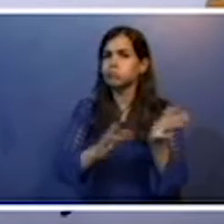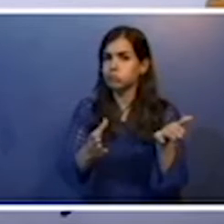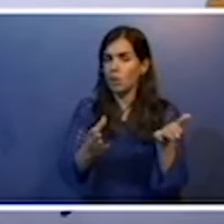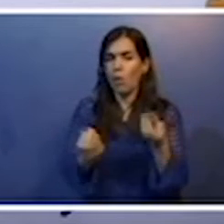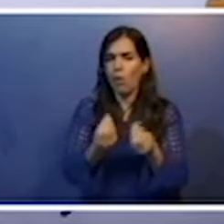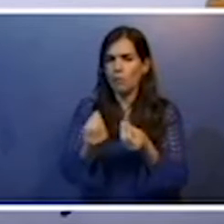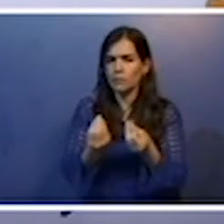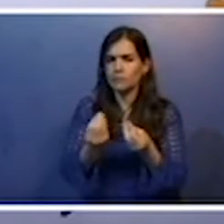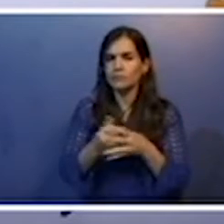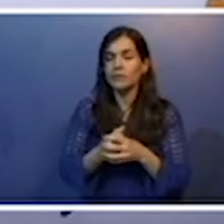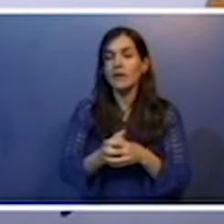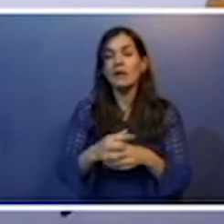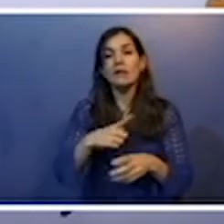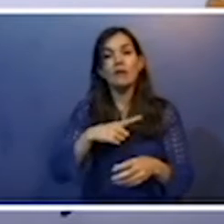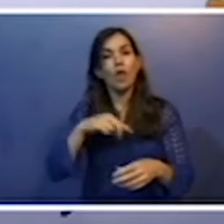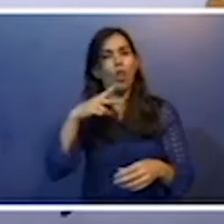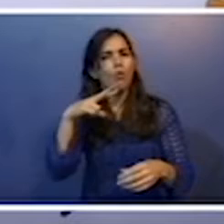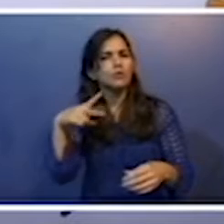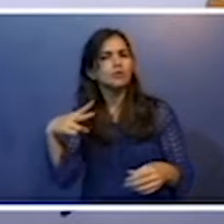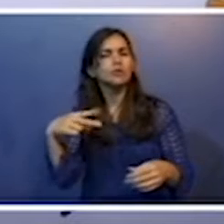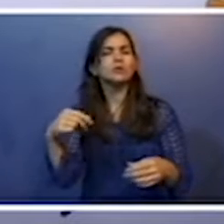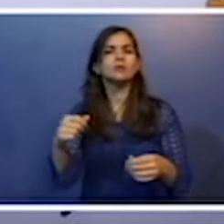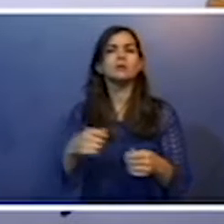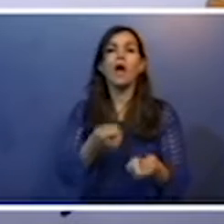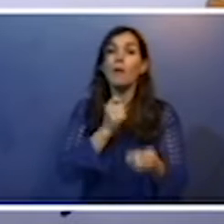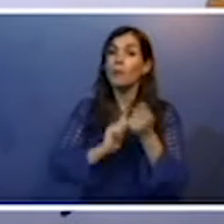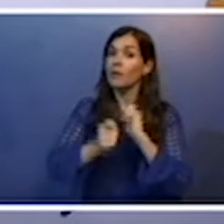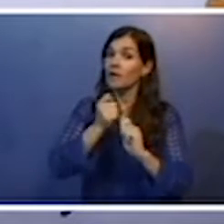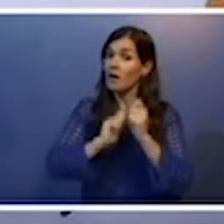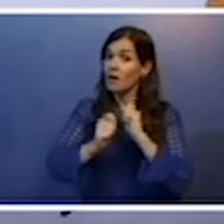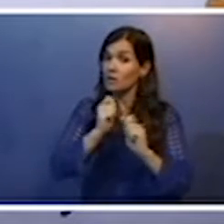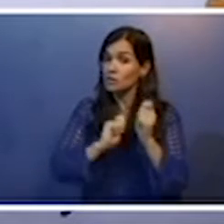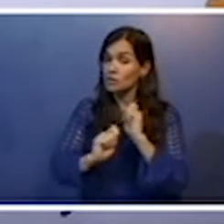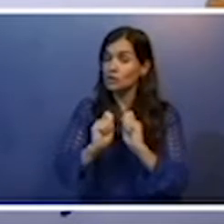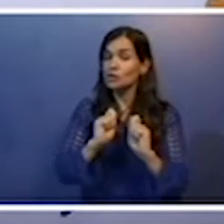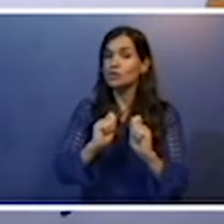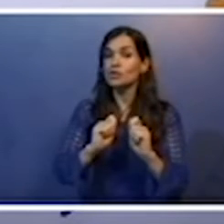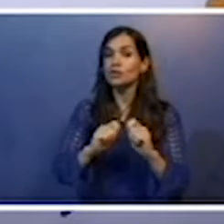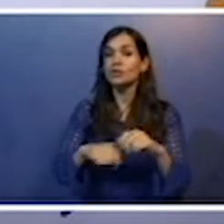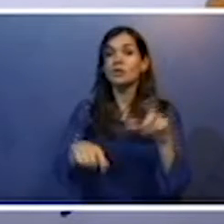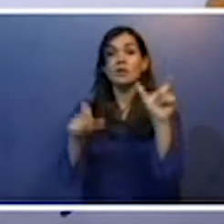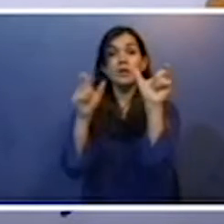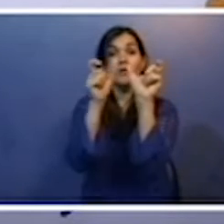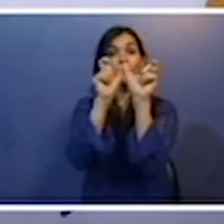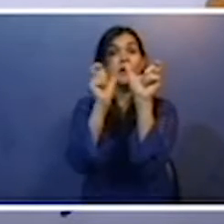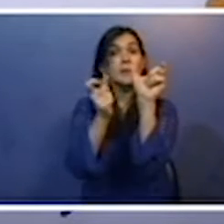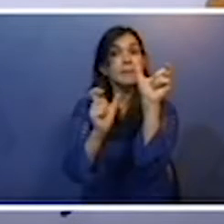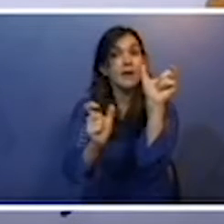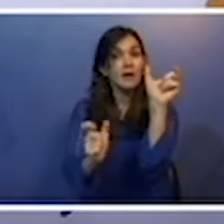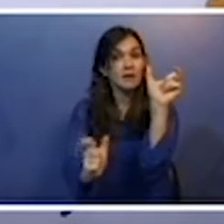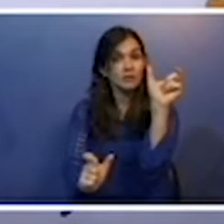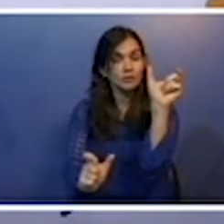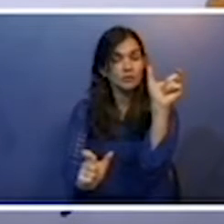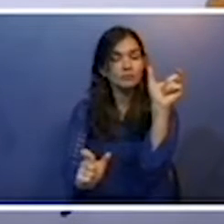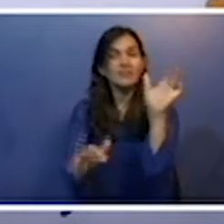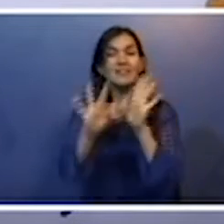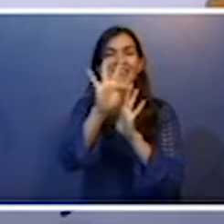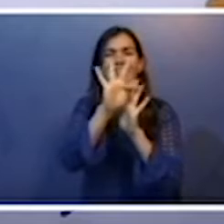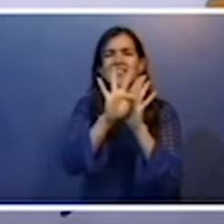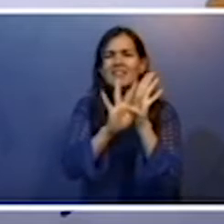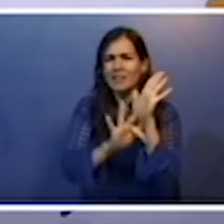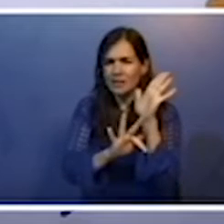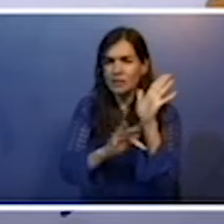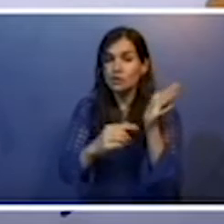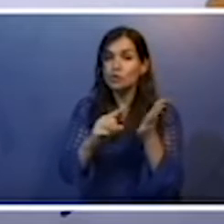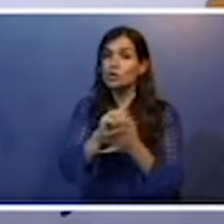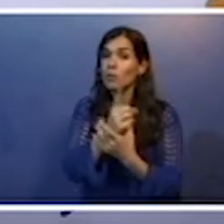ali? Notícias, reportagens, verbete, texto didático e